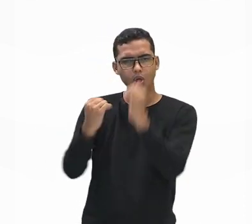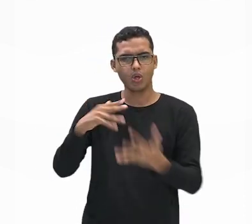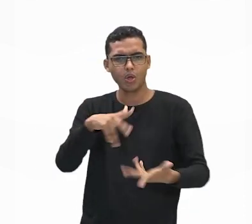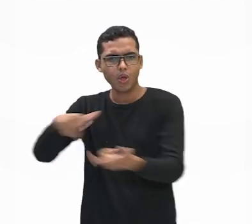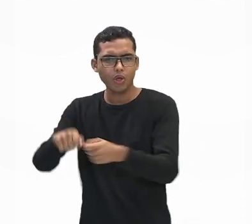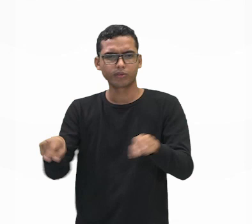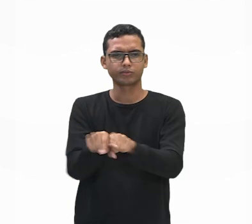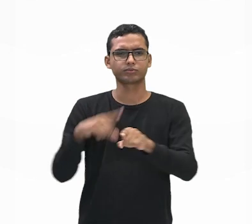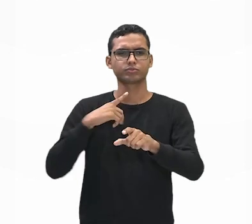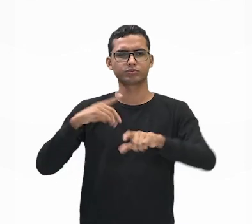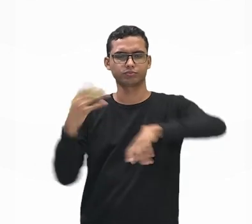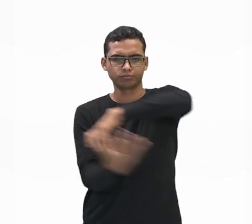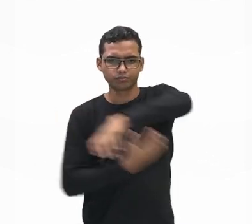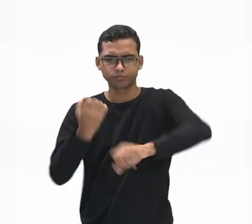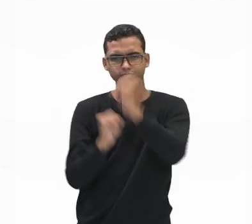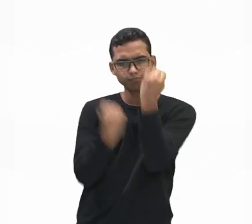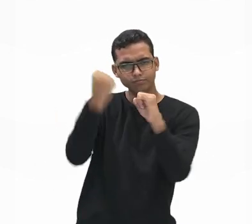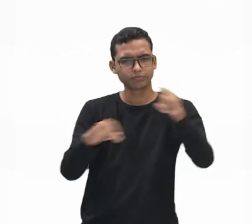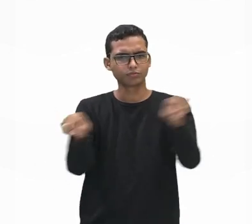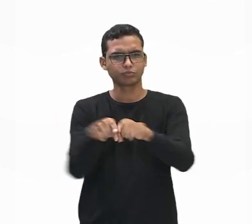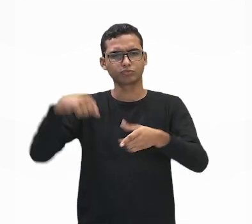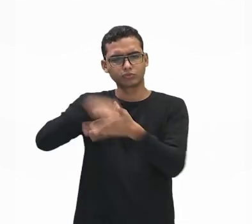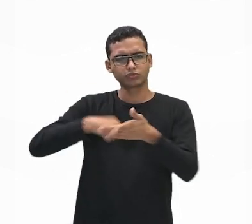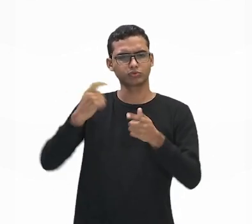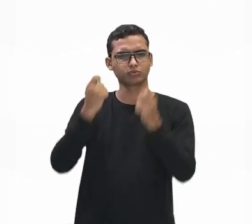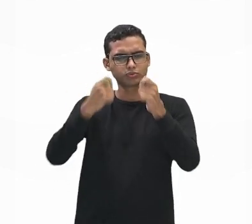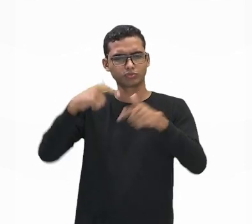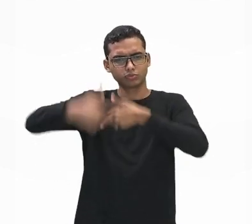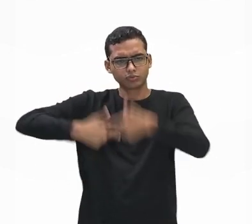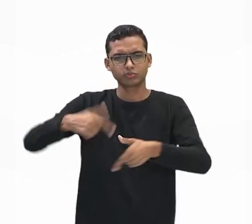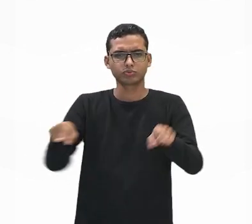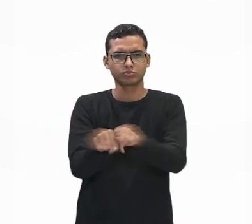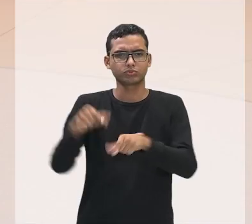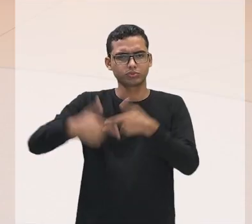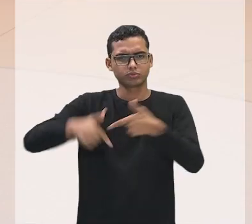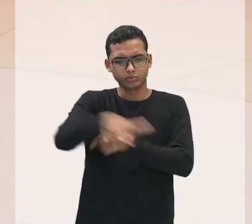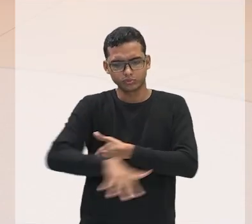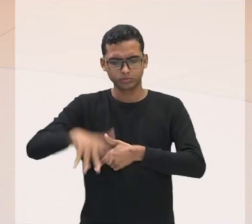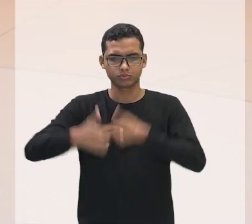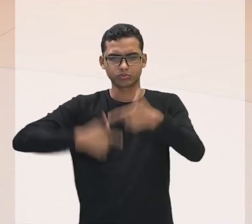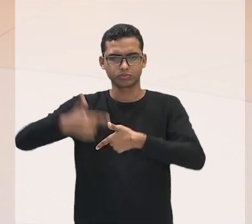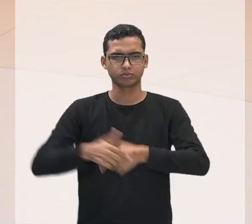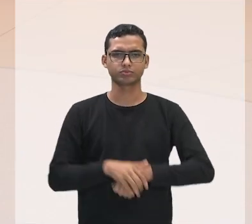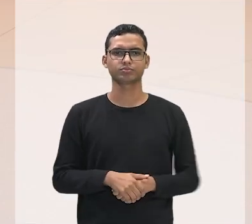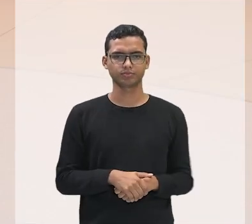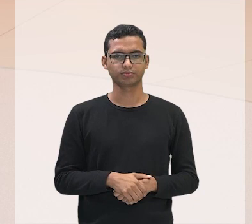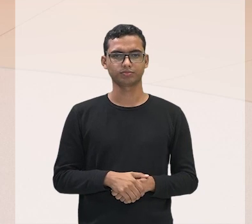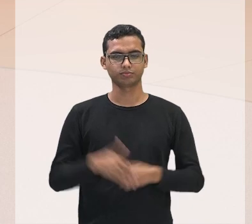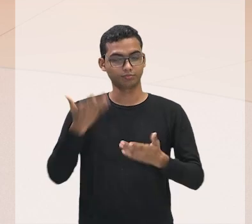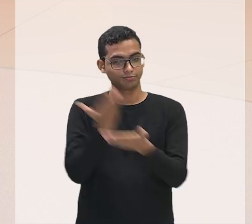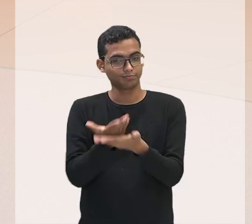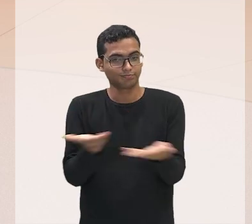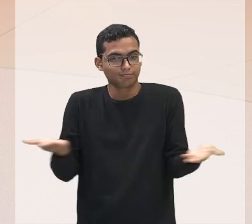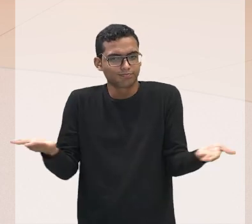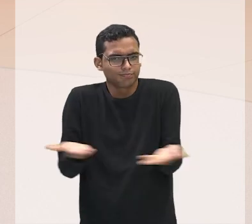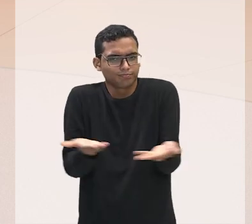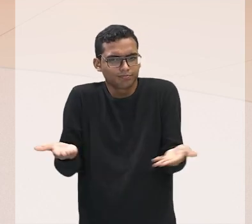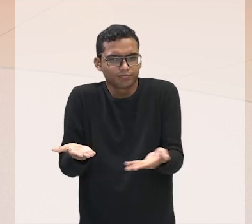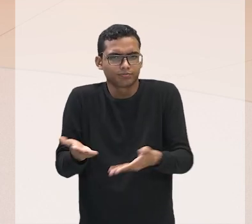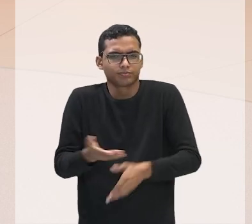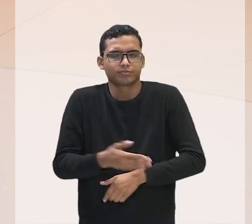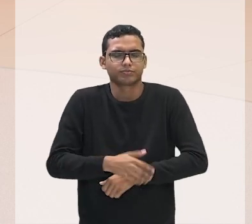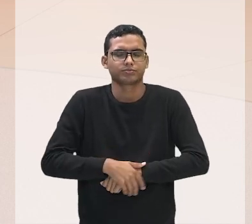as revoluções industriais e a resistência dos trabalhadores, o trabalho e o mercado de trabalho. Gente, essa aula, o assunto dessa aula